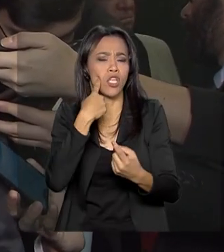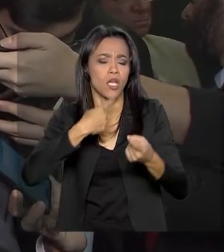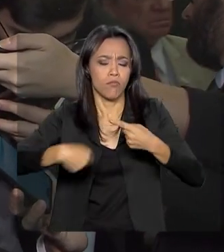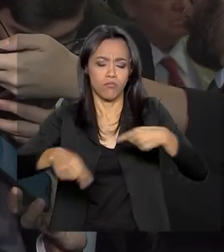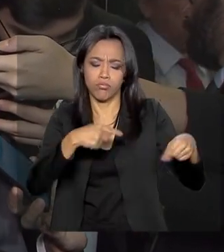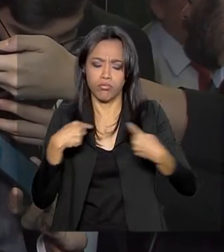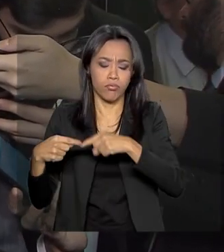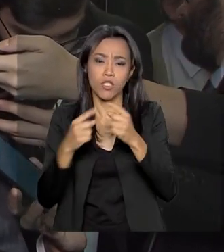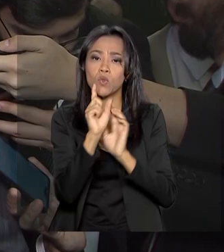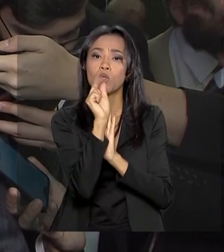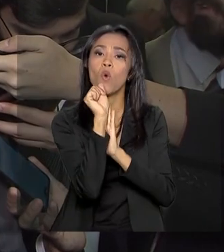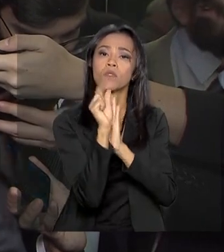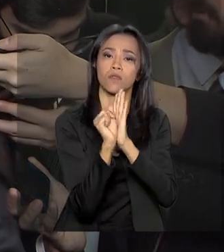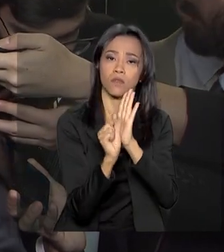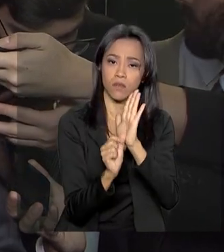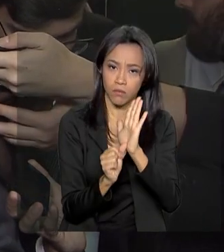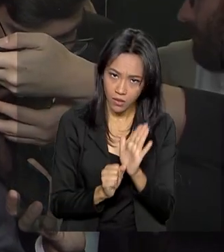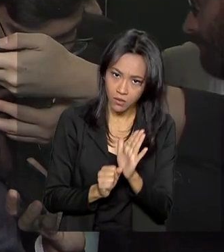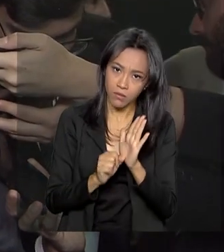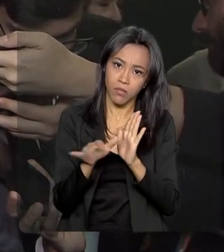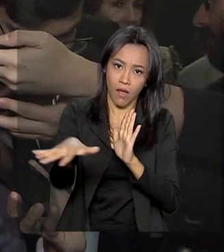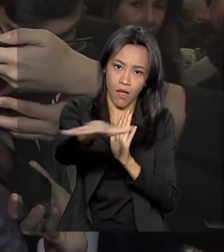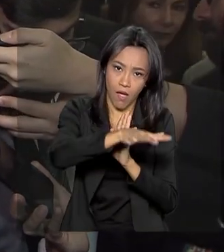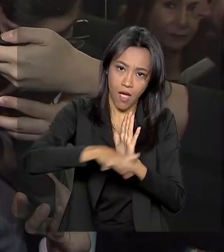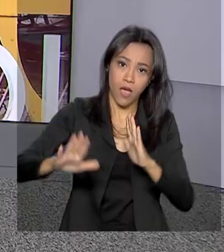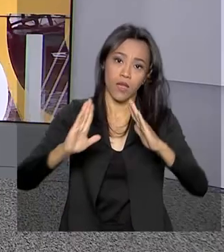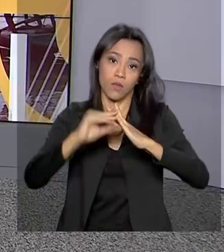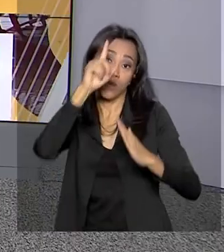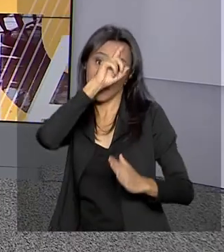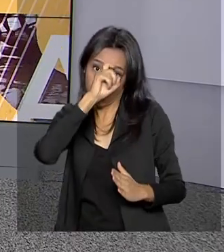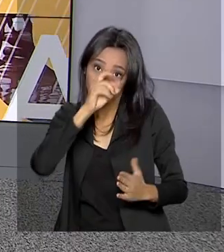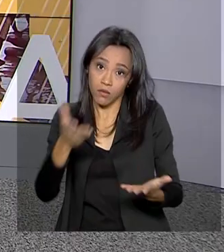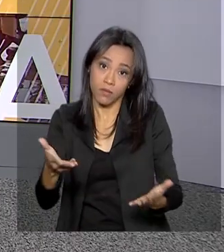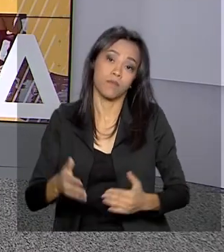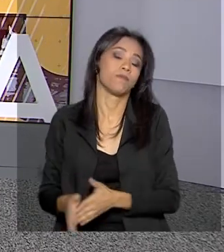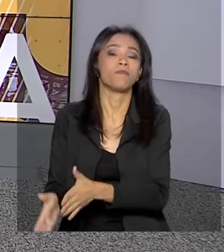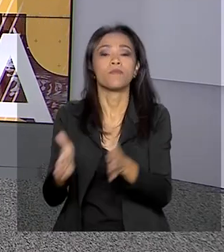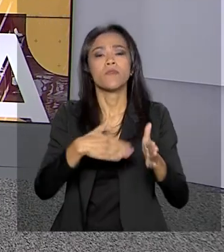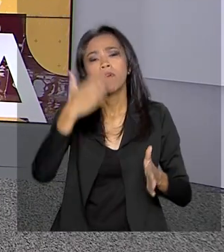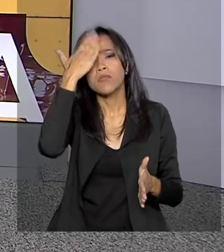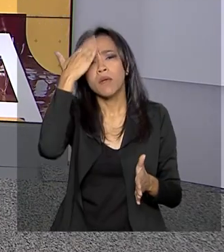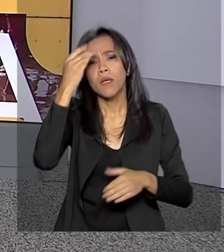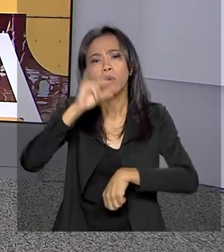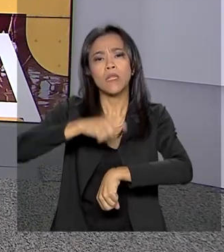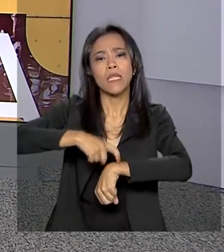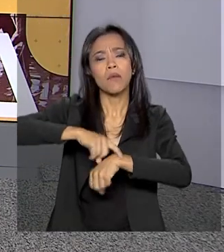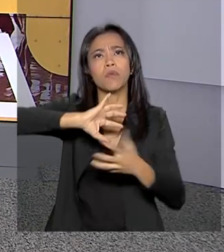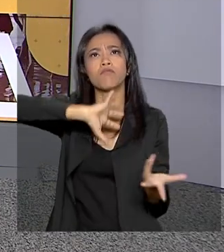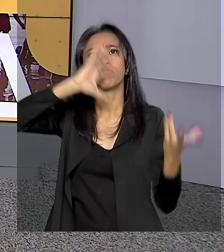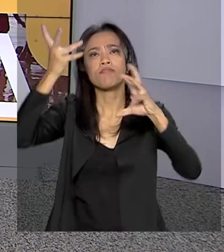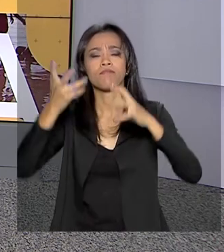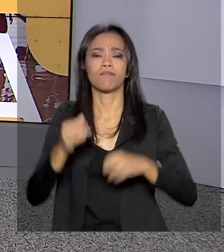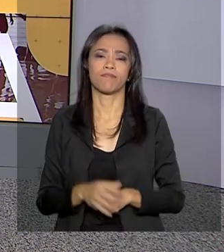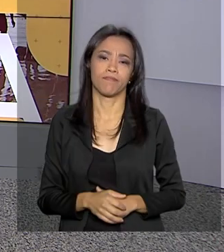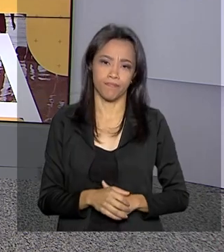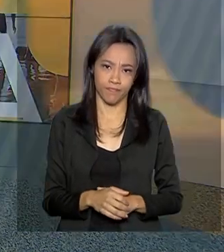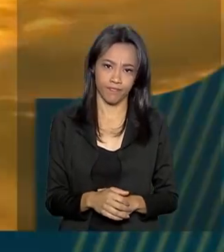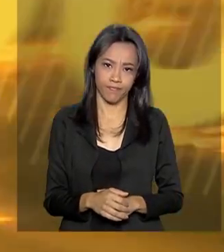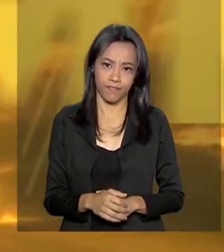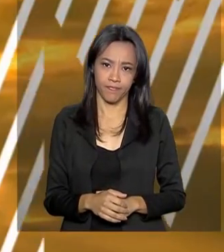mais realista para o setor hospitalar brasileiro. Hora de saber como fica o tempo em algumas capitais.